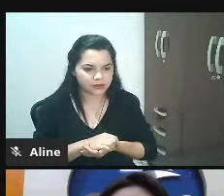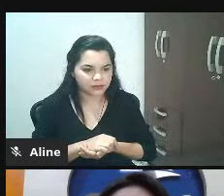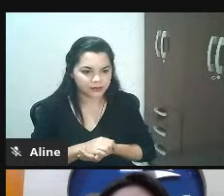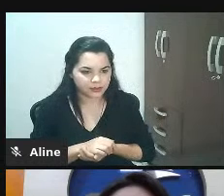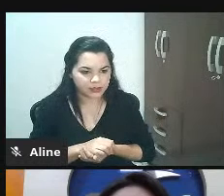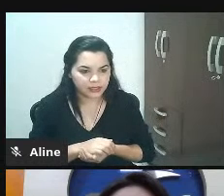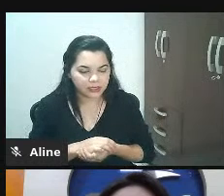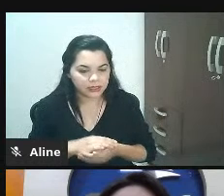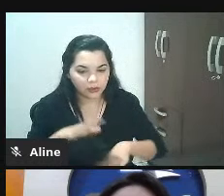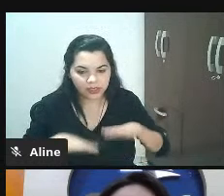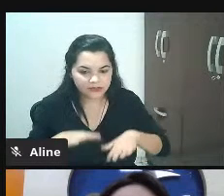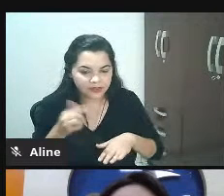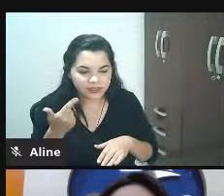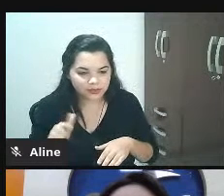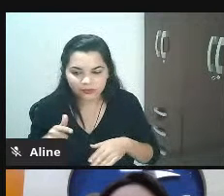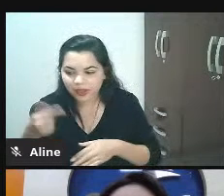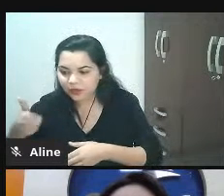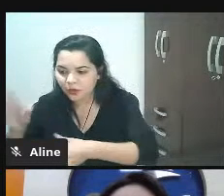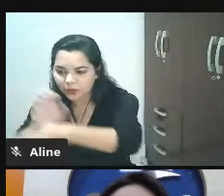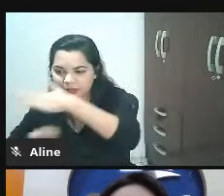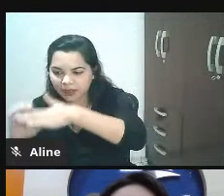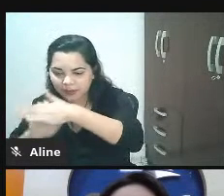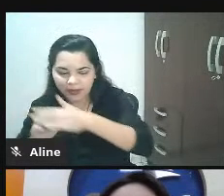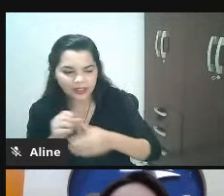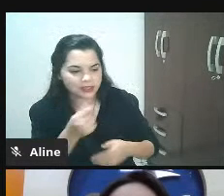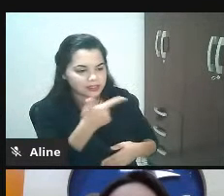concorrente dele né então quando ele começa